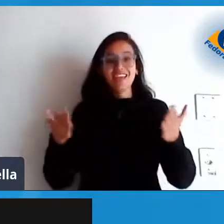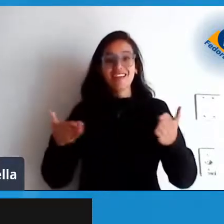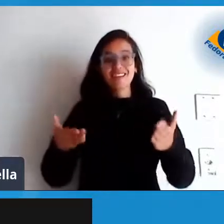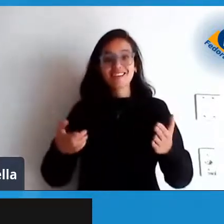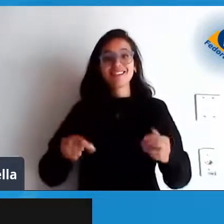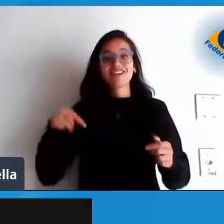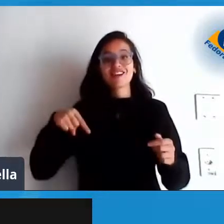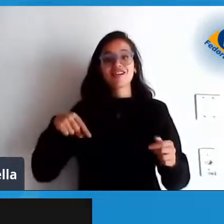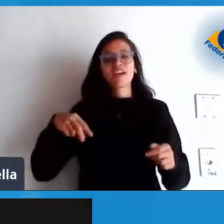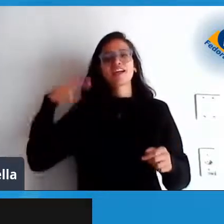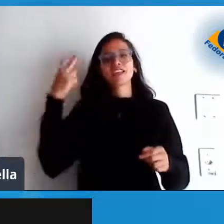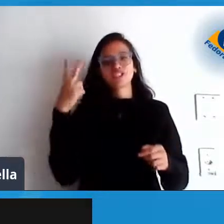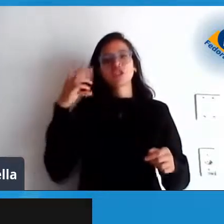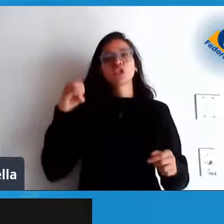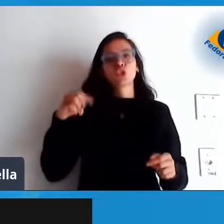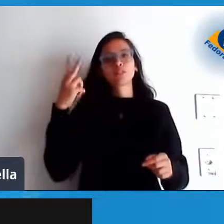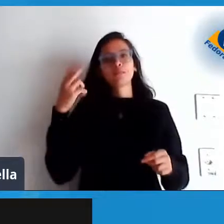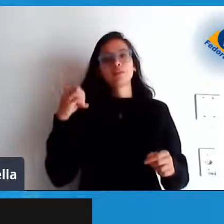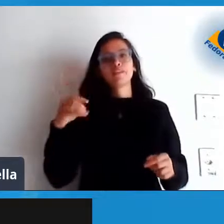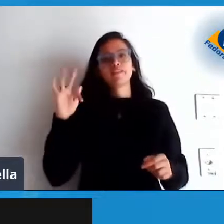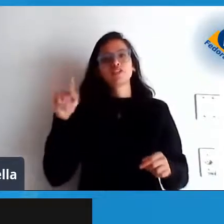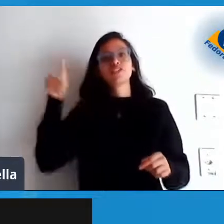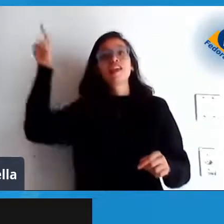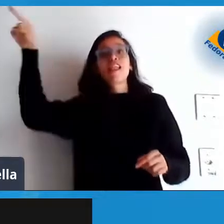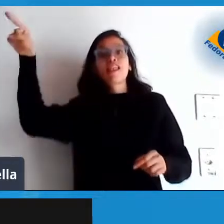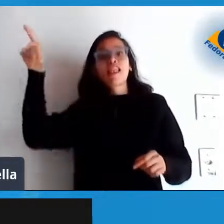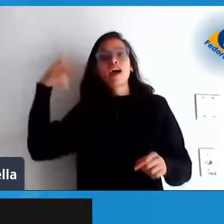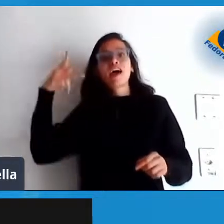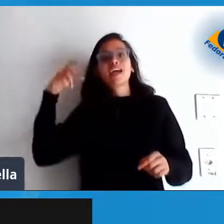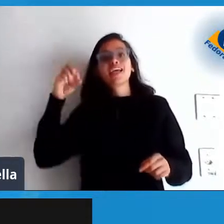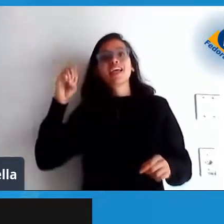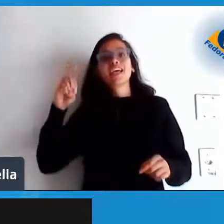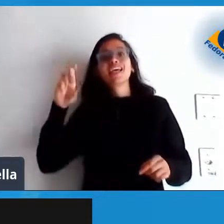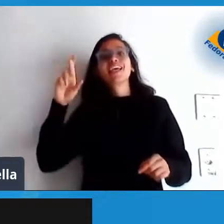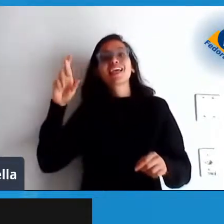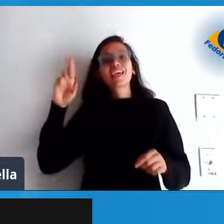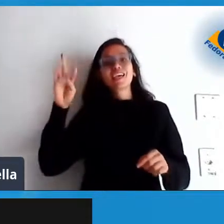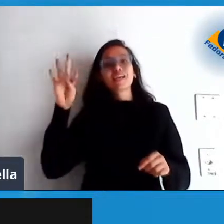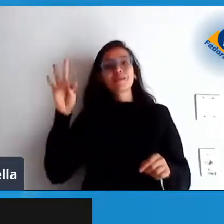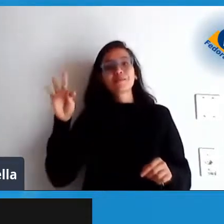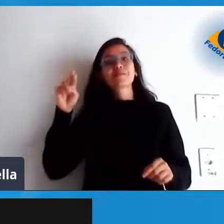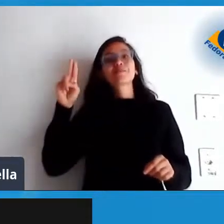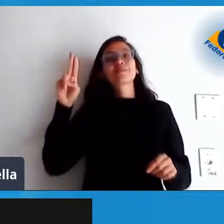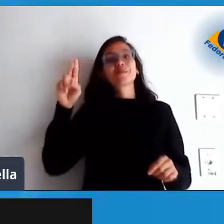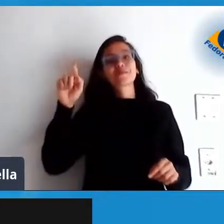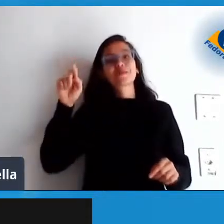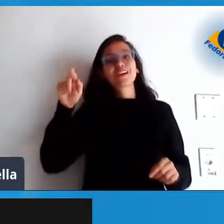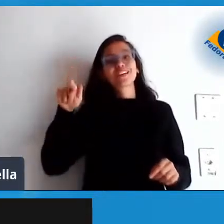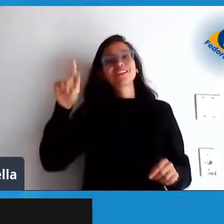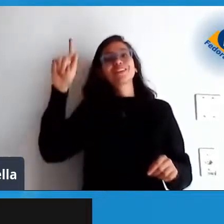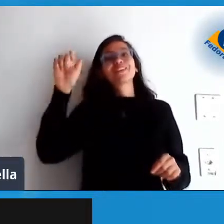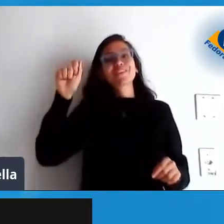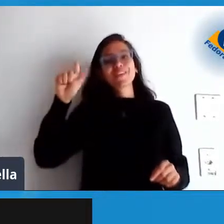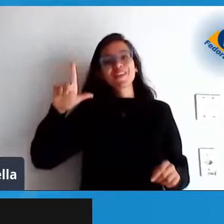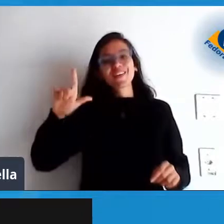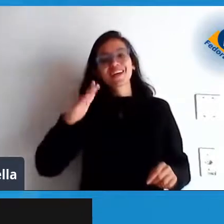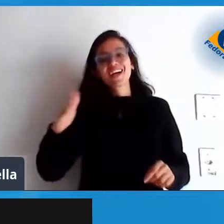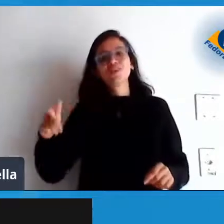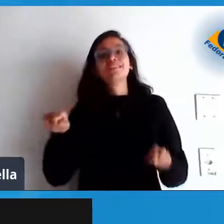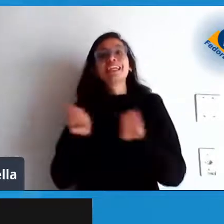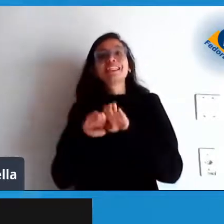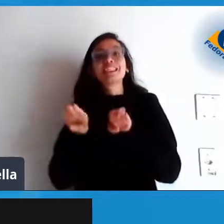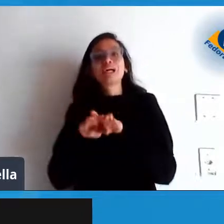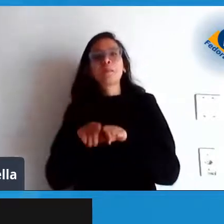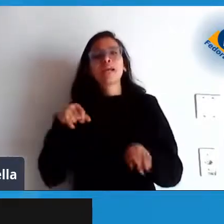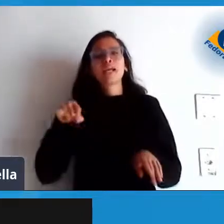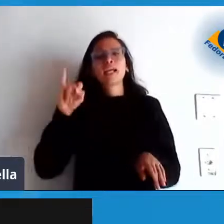fedora lá em Portugal onde os nossos amigos portugueses também estão presentes aqui e também temos alguns colegas do Ivanildo que também moram